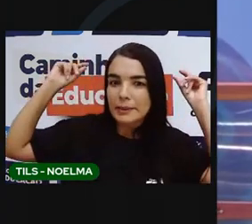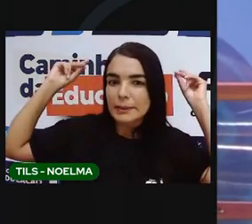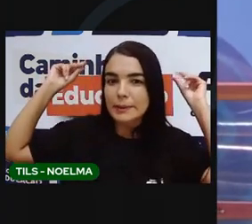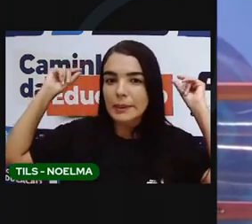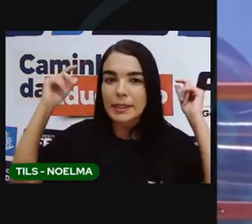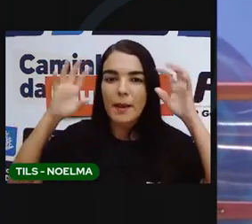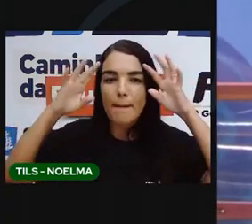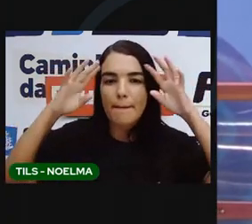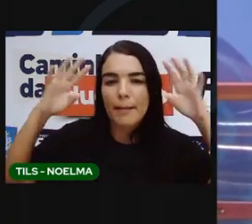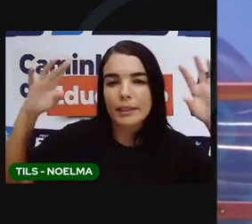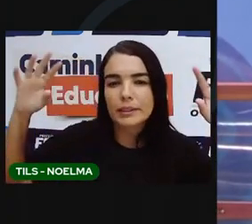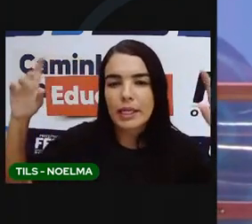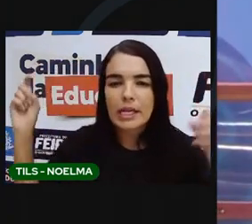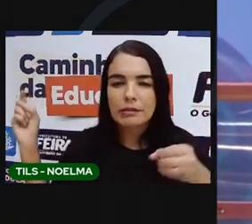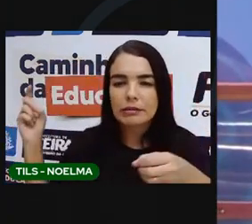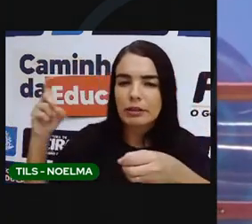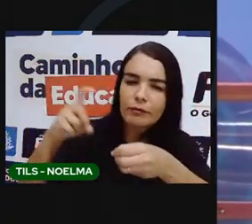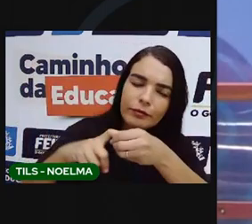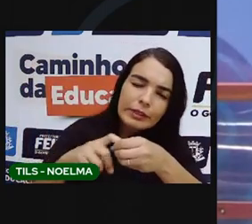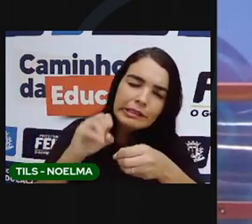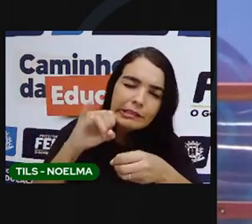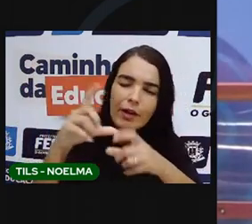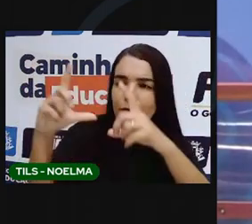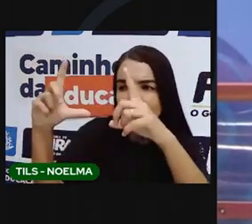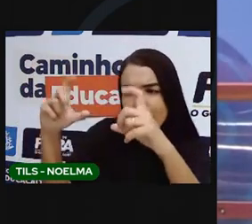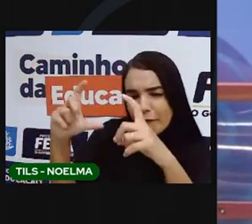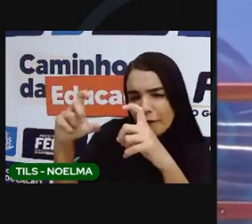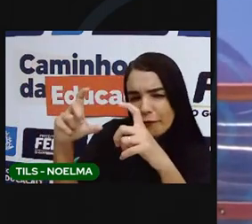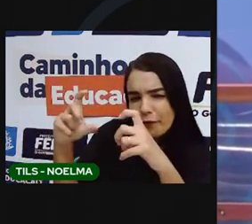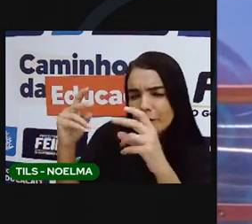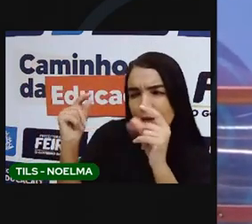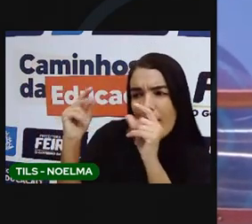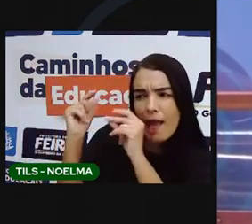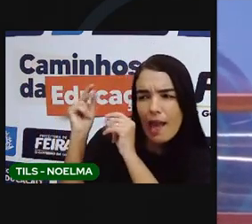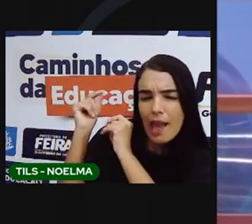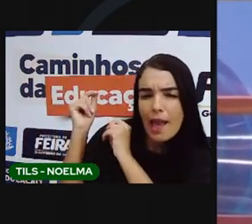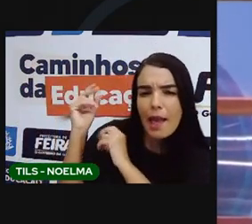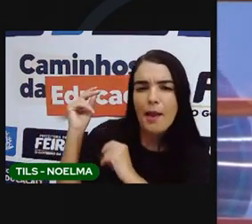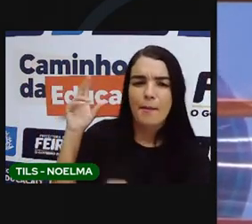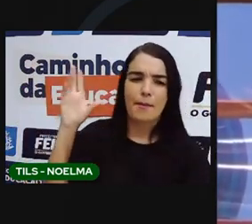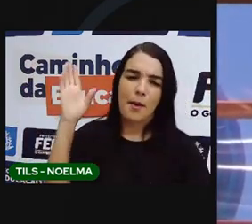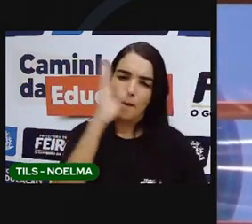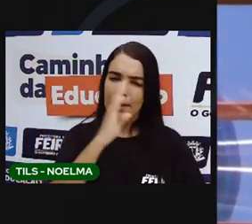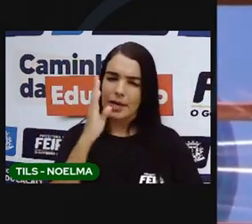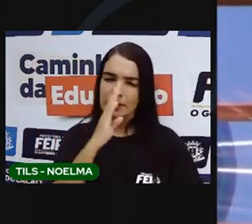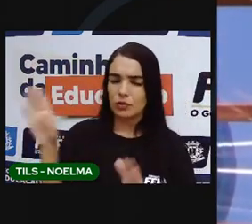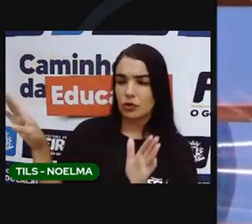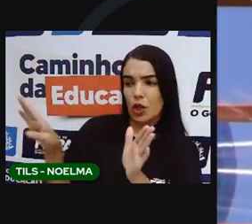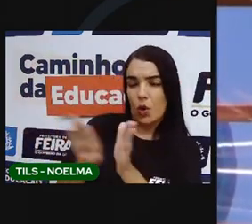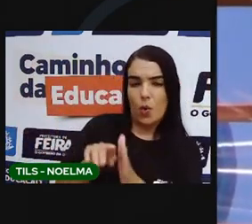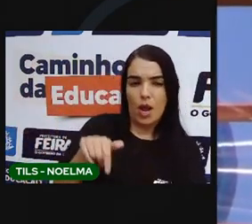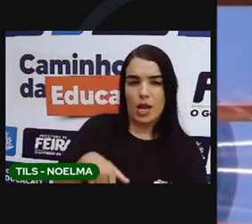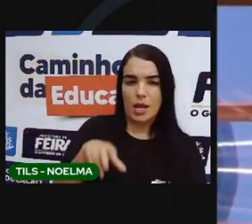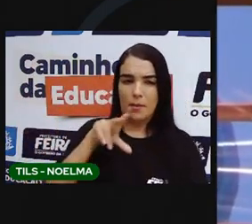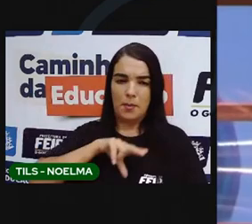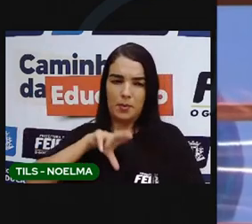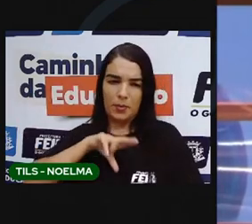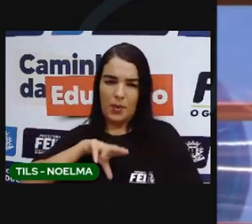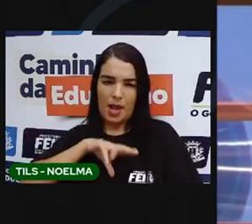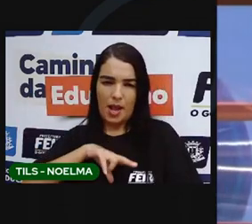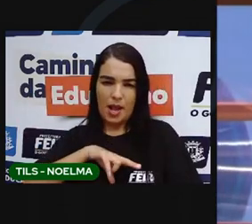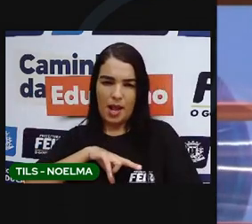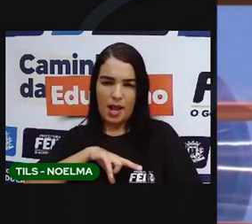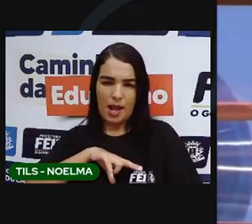imaginando se eu pudesse ver uma fotografia do Brasil na época do descobrimento. Isso, deve ser bem fotográfico. Não,